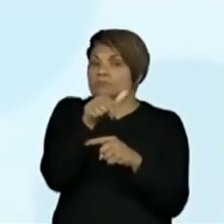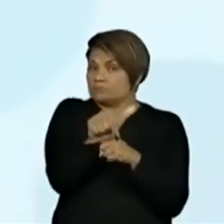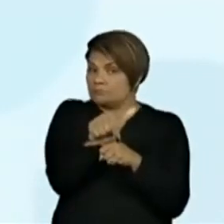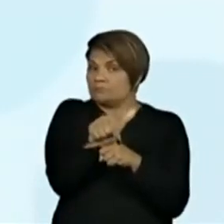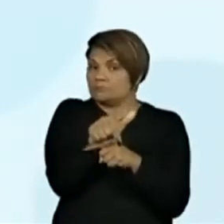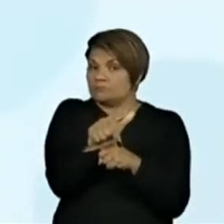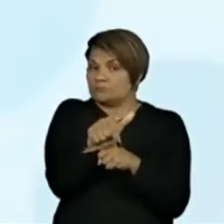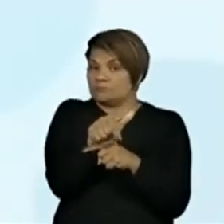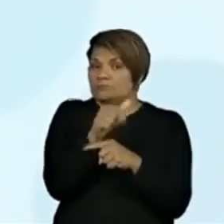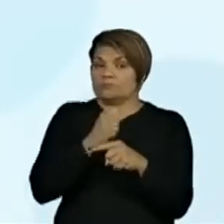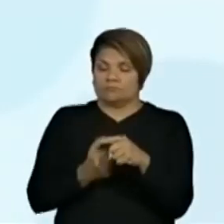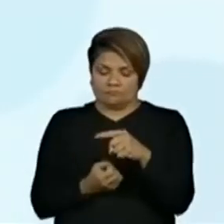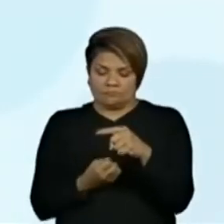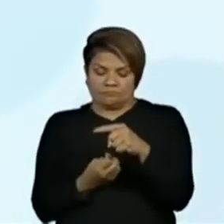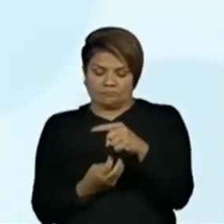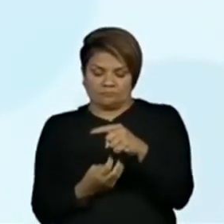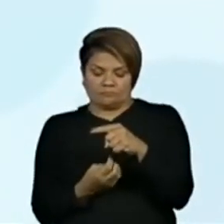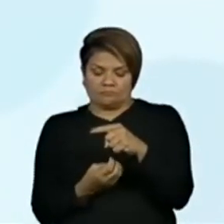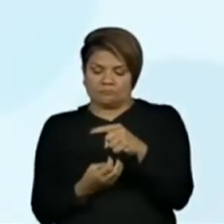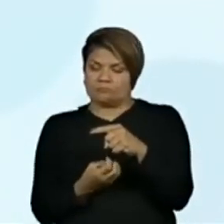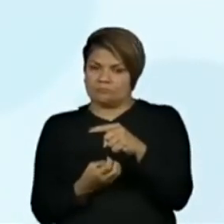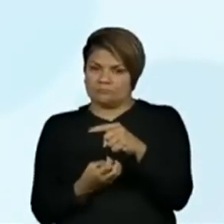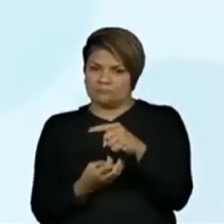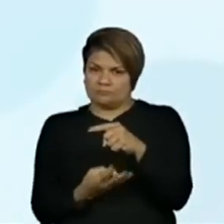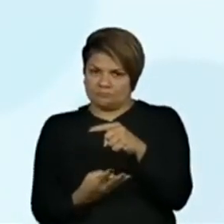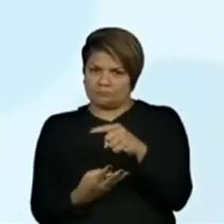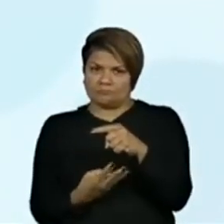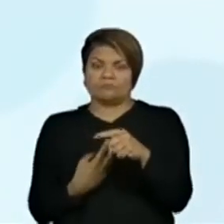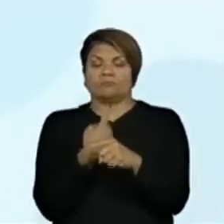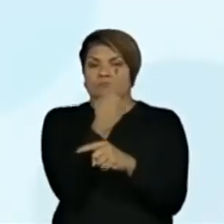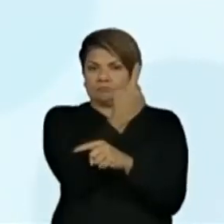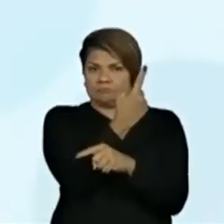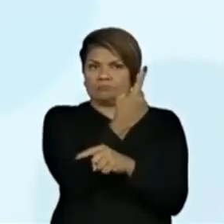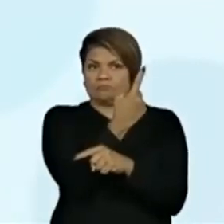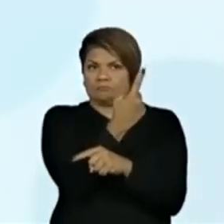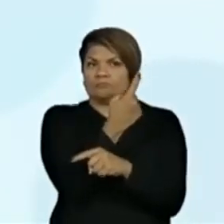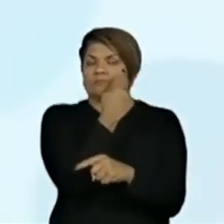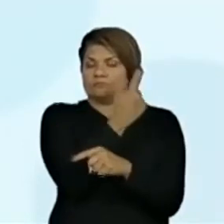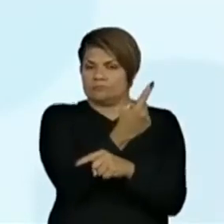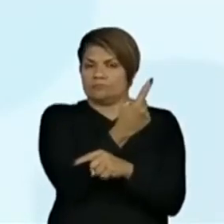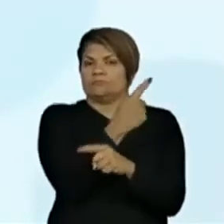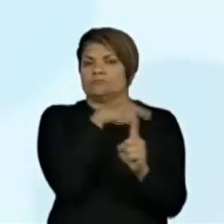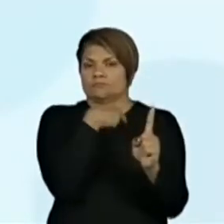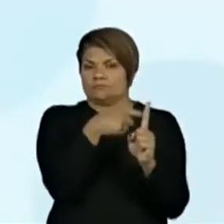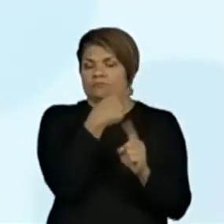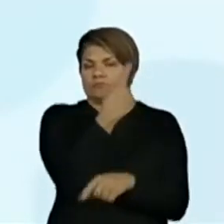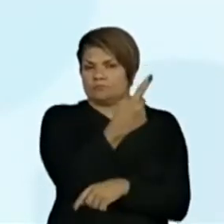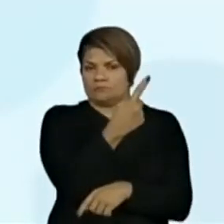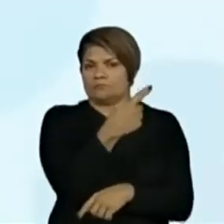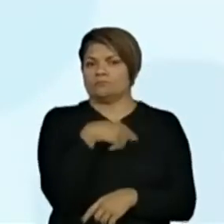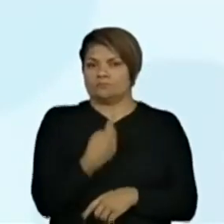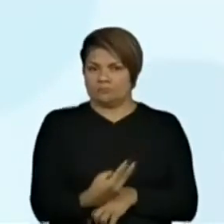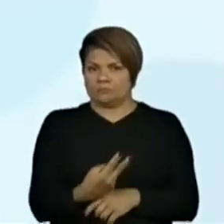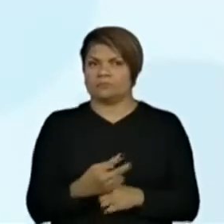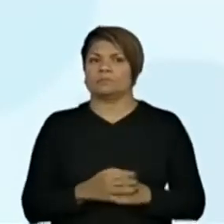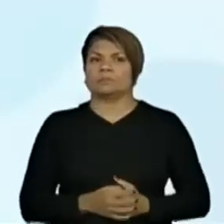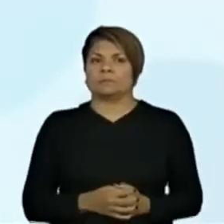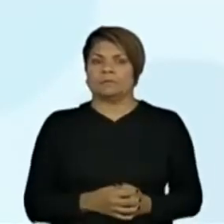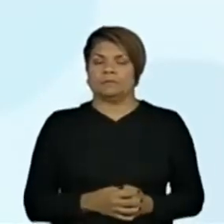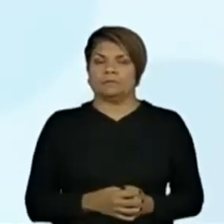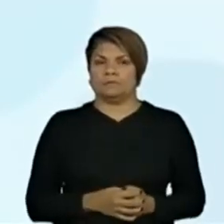é igual a treze. E sobe um. Um mais um é igual a dois.